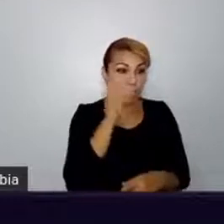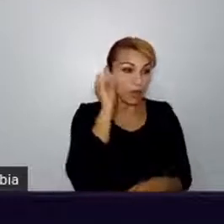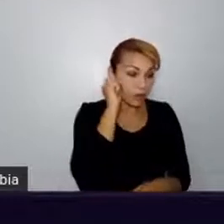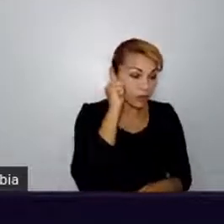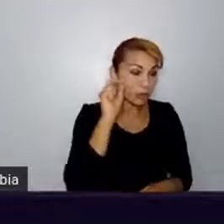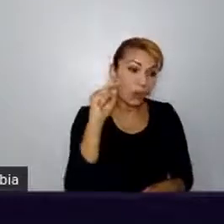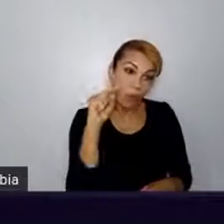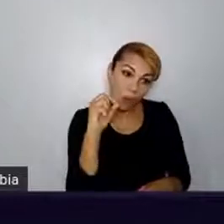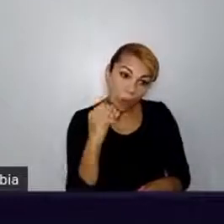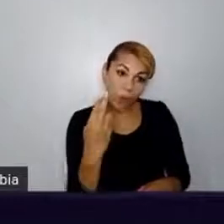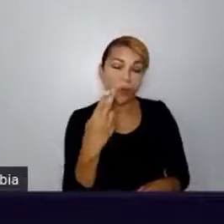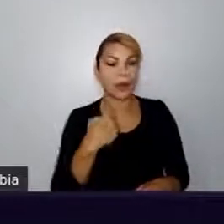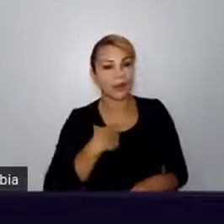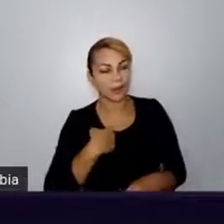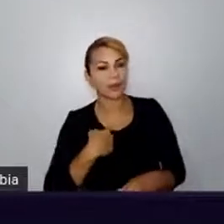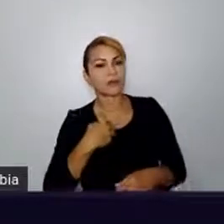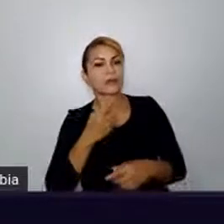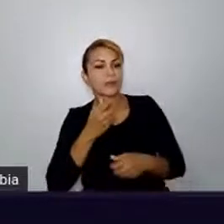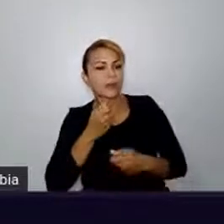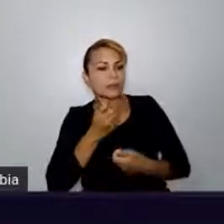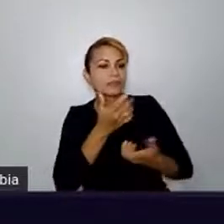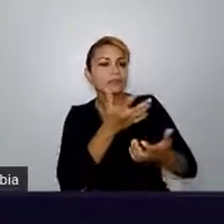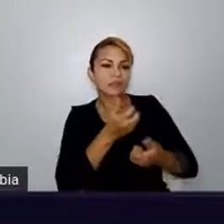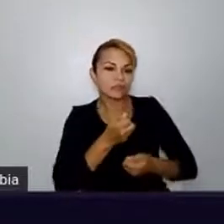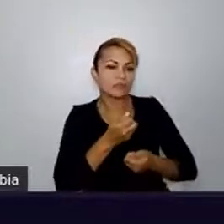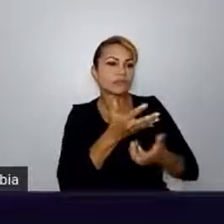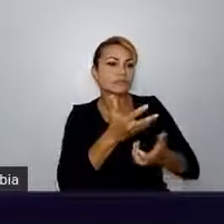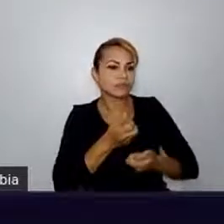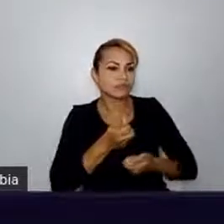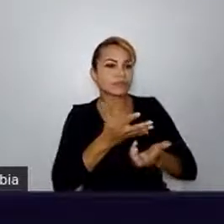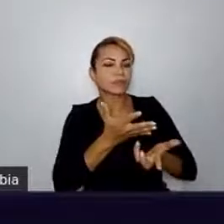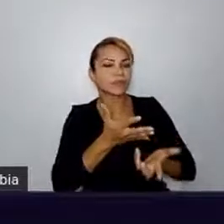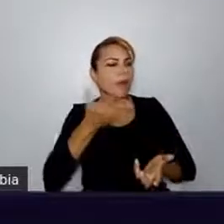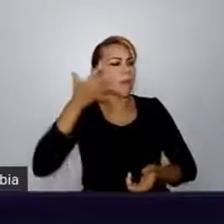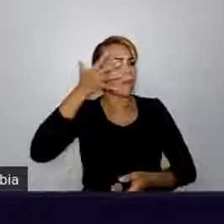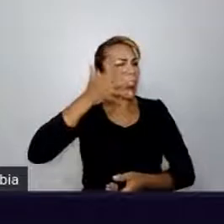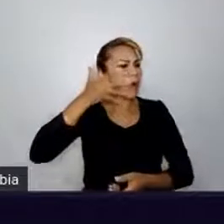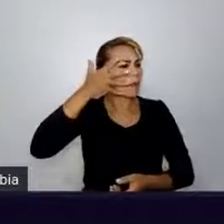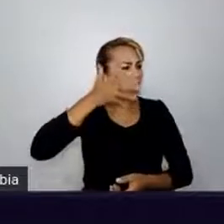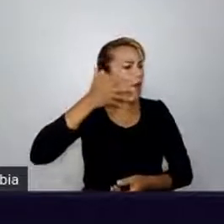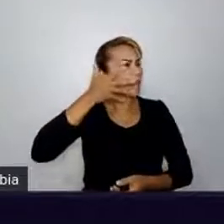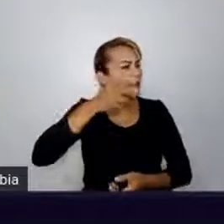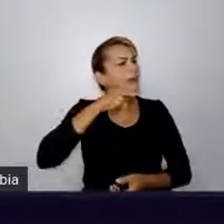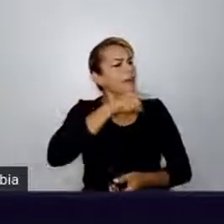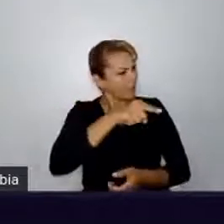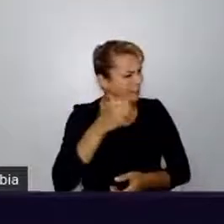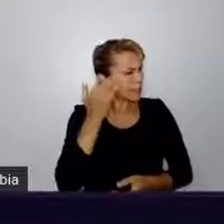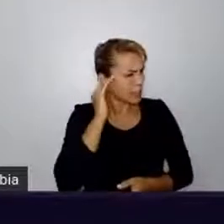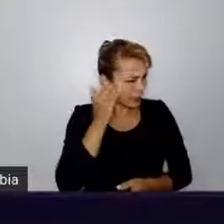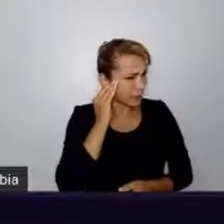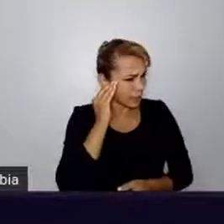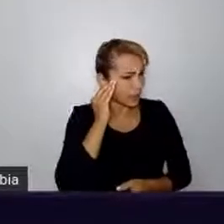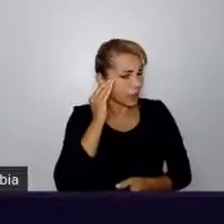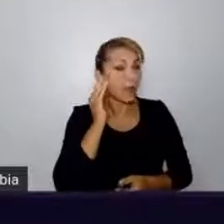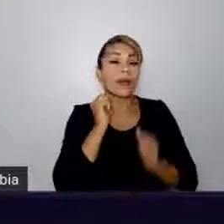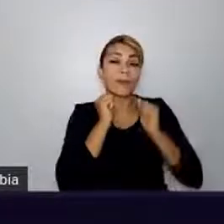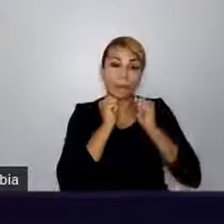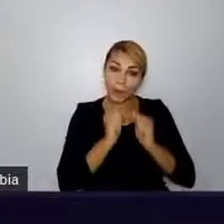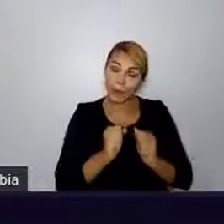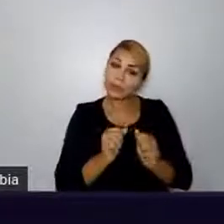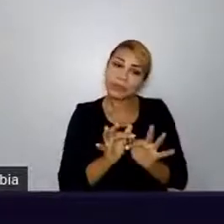você for a pessoa que estiver ouvindo, para confirmar mesmo que você entendeu aquilo que a pessoa quer dizer, você pode simplesmente perguntar.